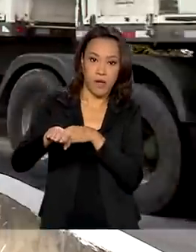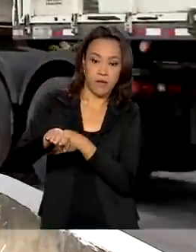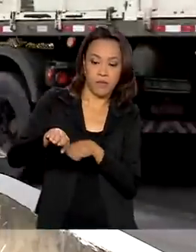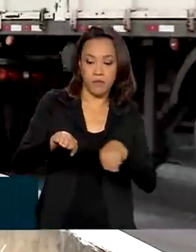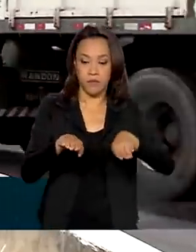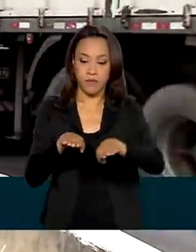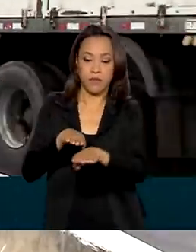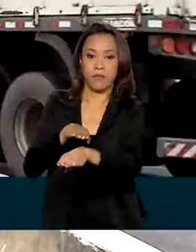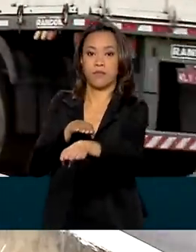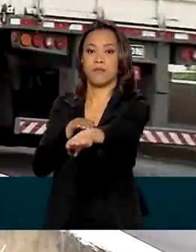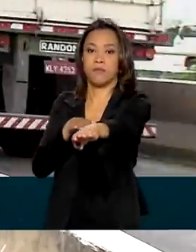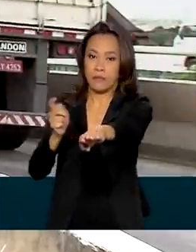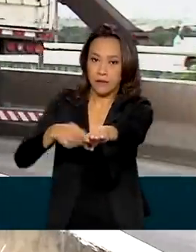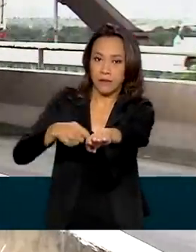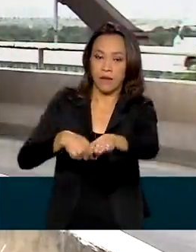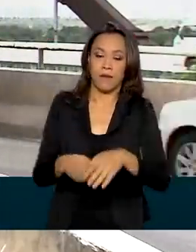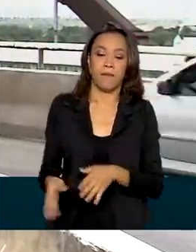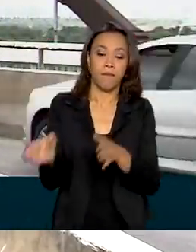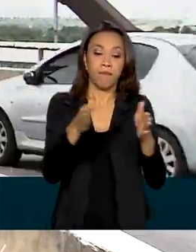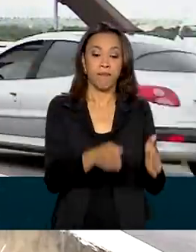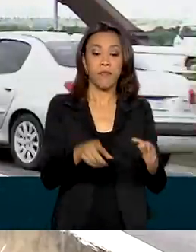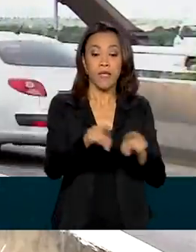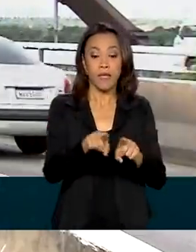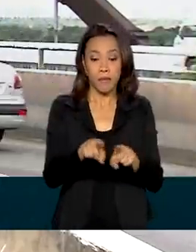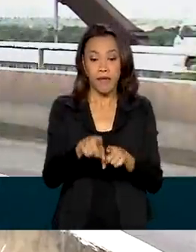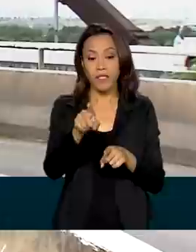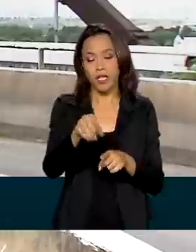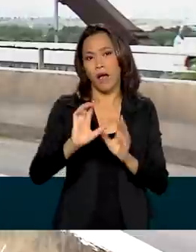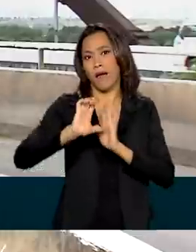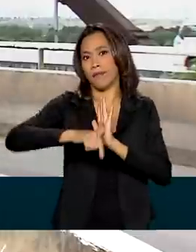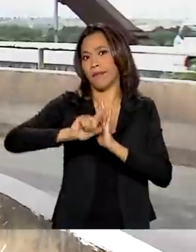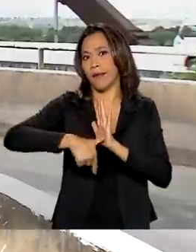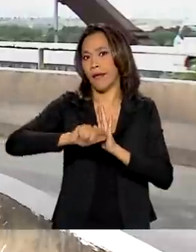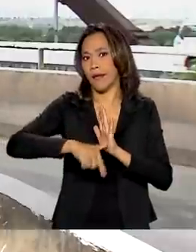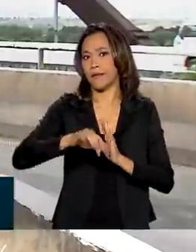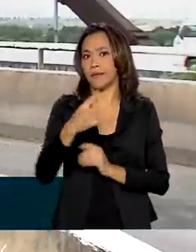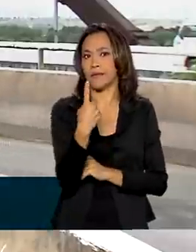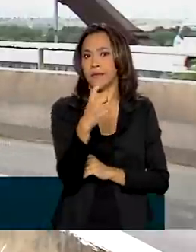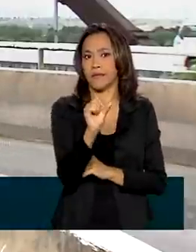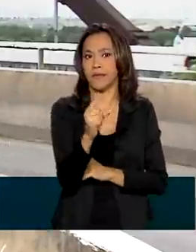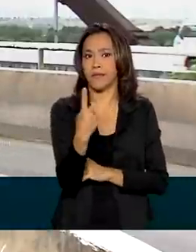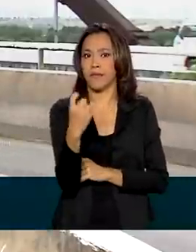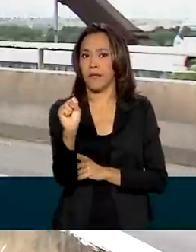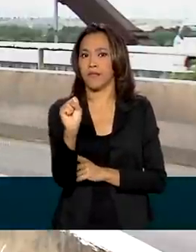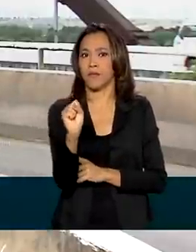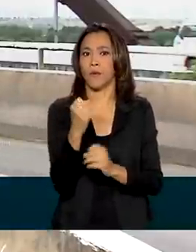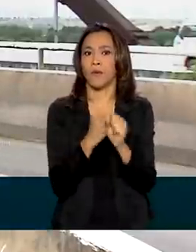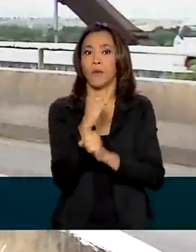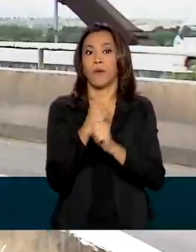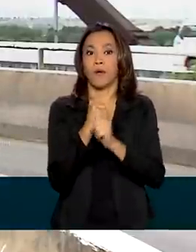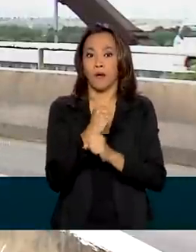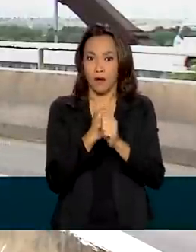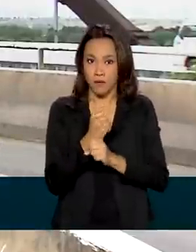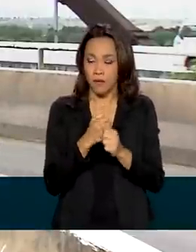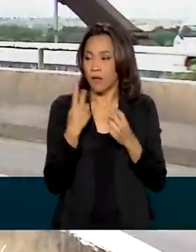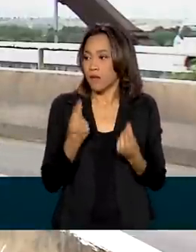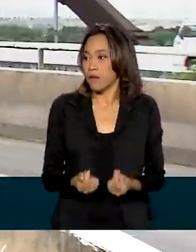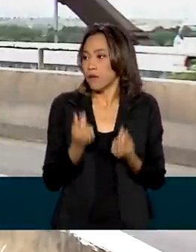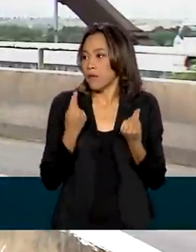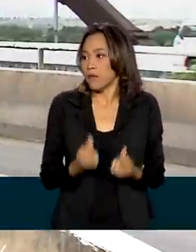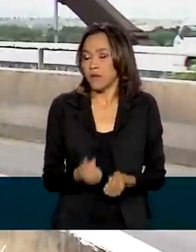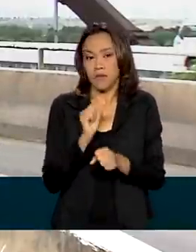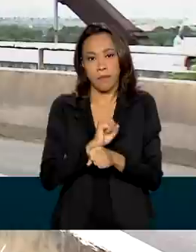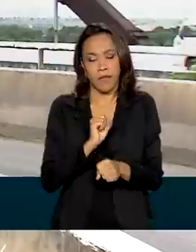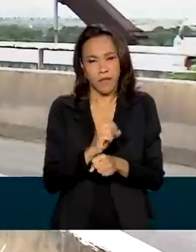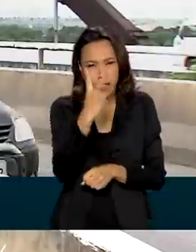divisa dos estados, já vem acompanhando um atraso, na verdade, da duplicação há 16 ou 18 anos. E nos últimos dois anos a gente tem visto uma